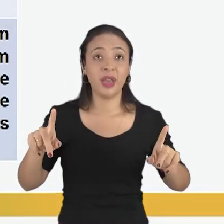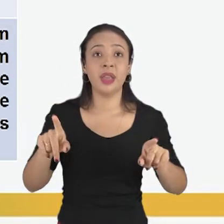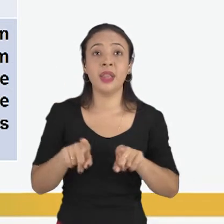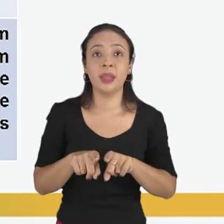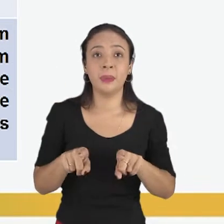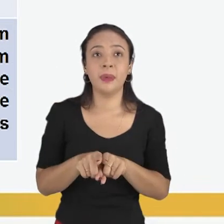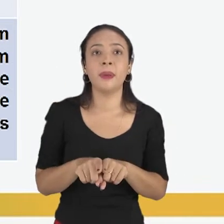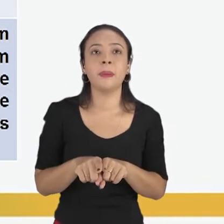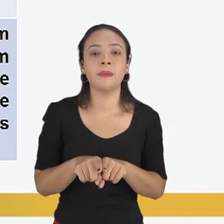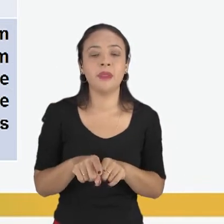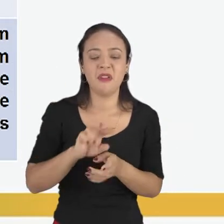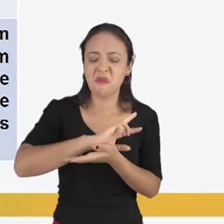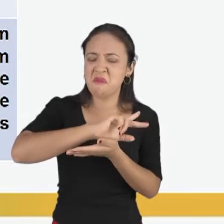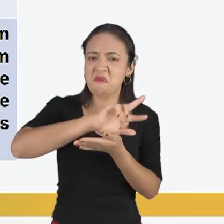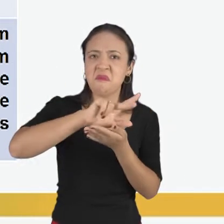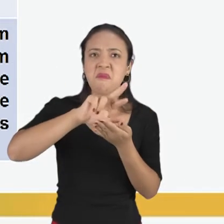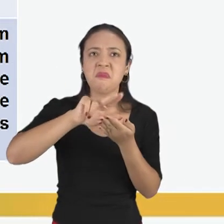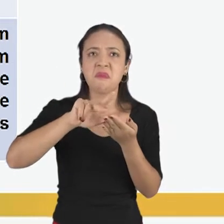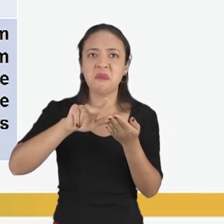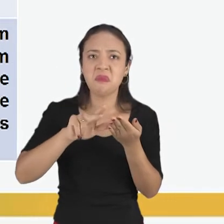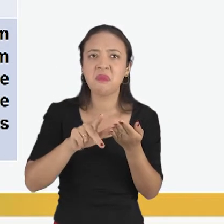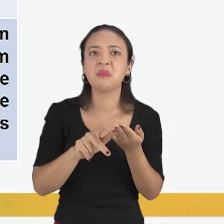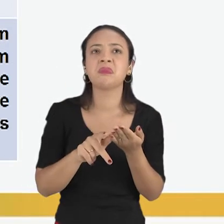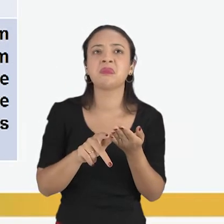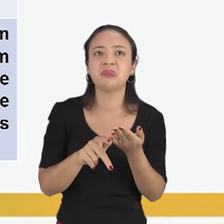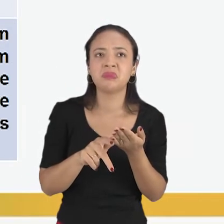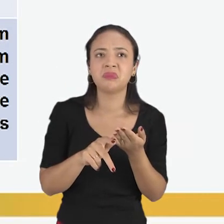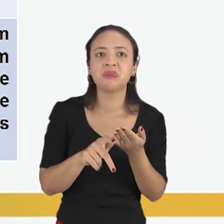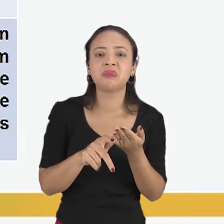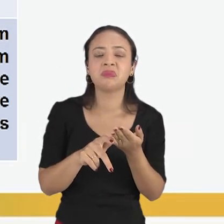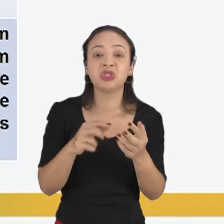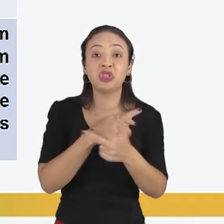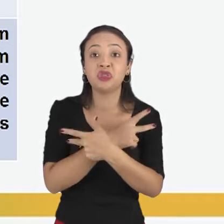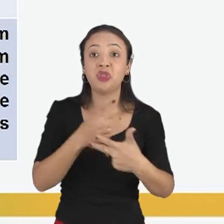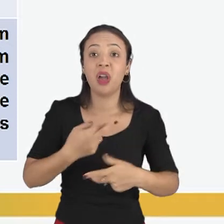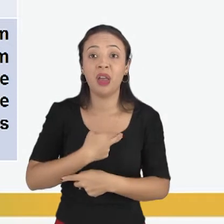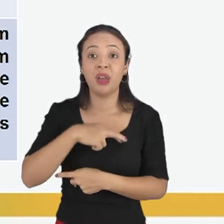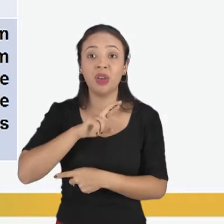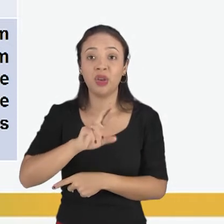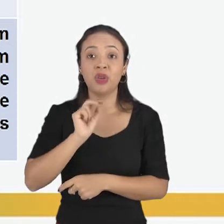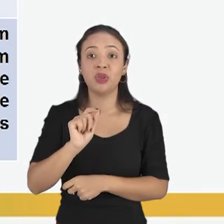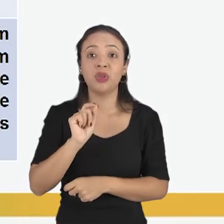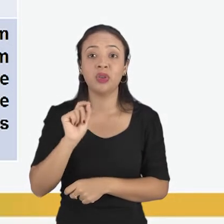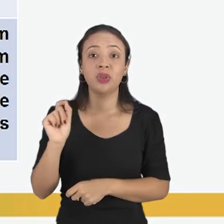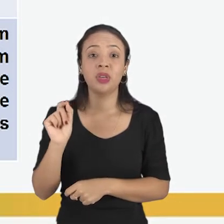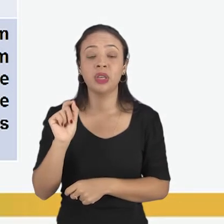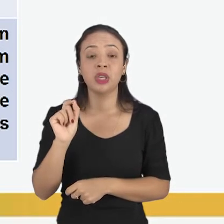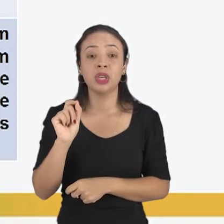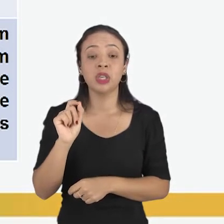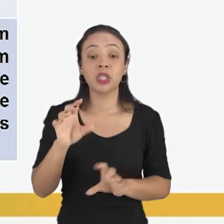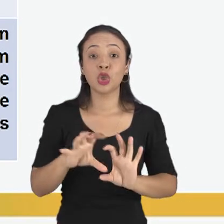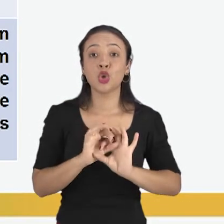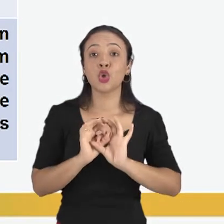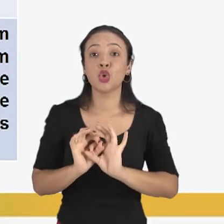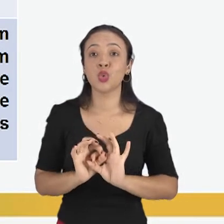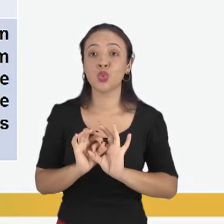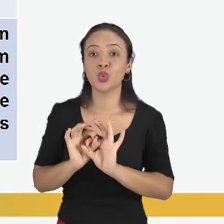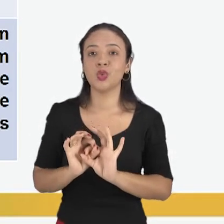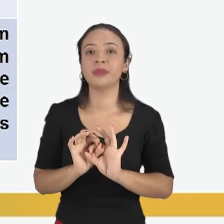caráter pluralista e sincrético. Muitas religiões que se sincretizam, se unem,